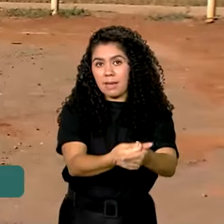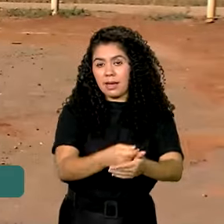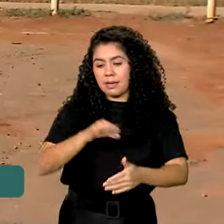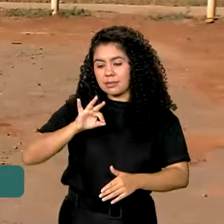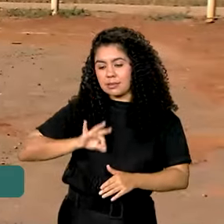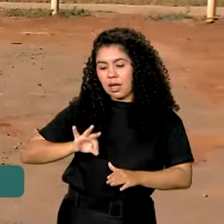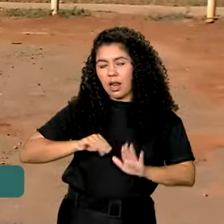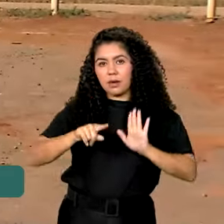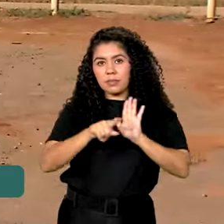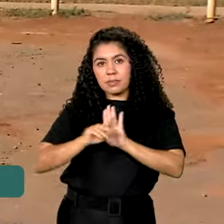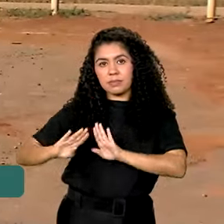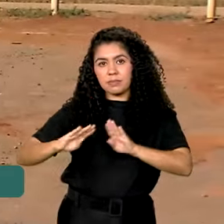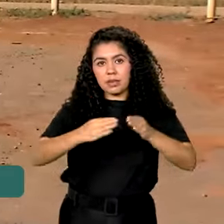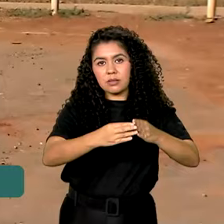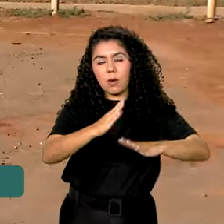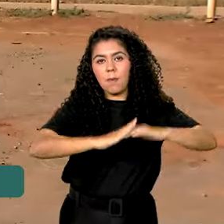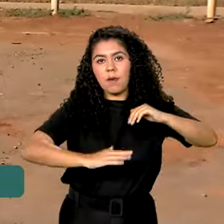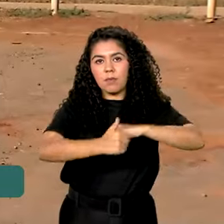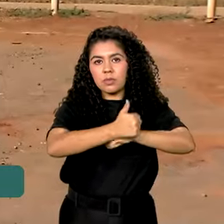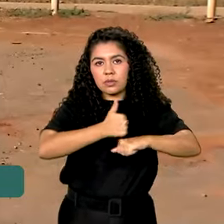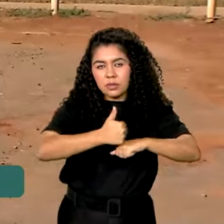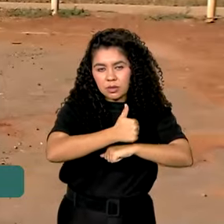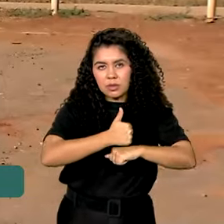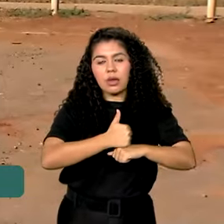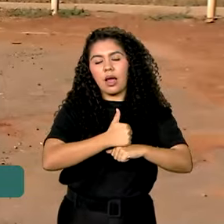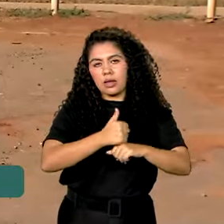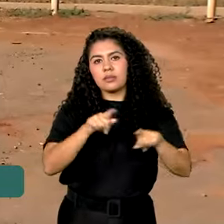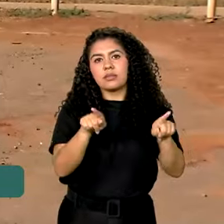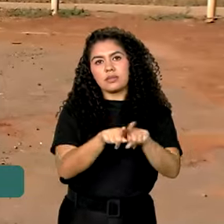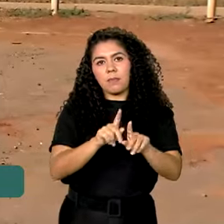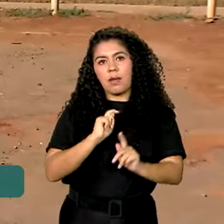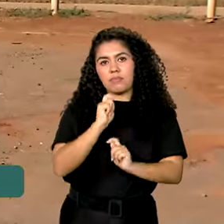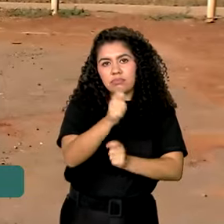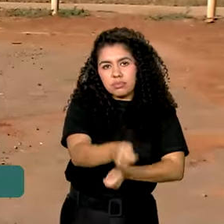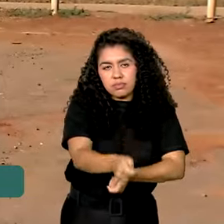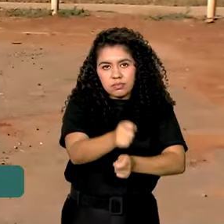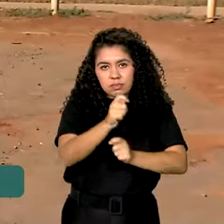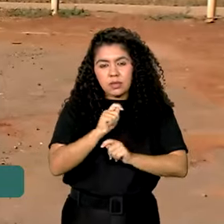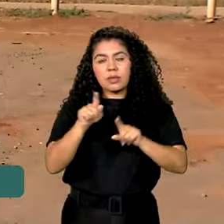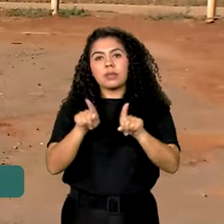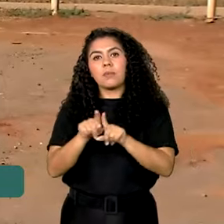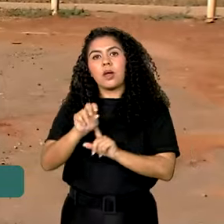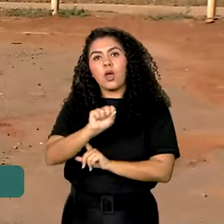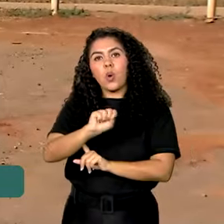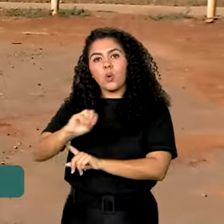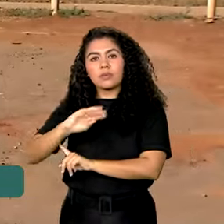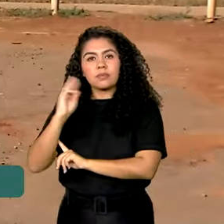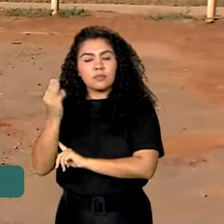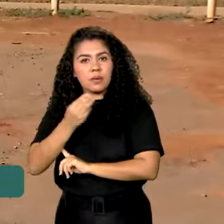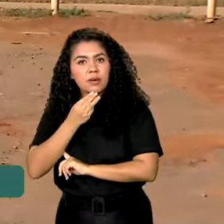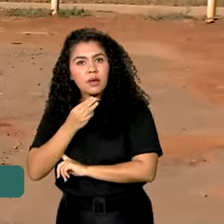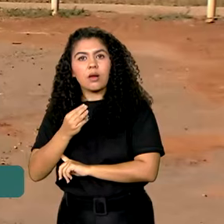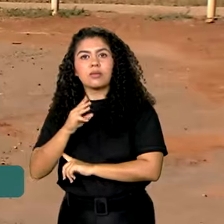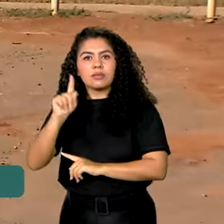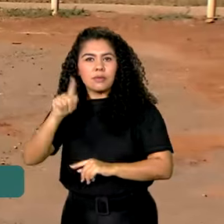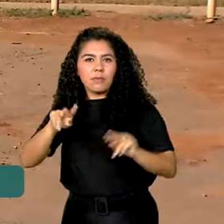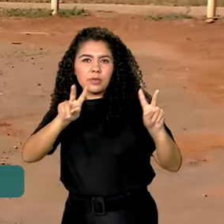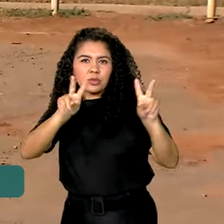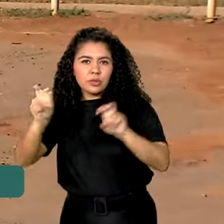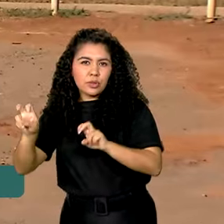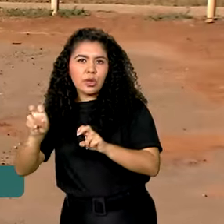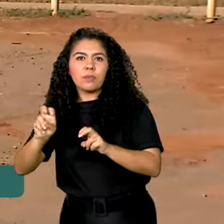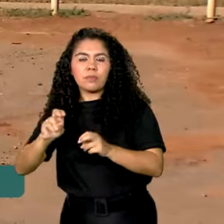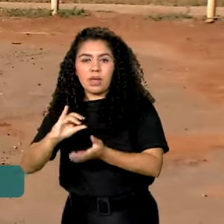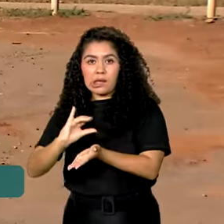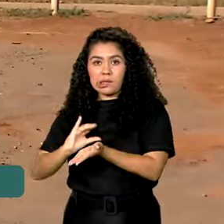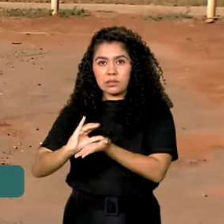a trabalhadores e pescadores artesanais do estado, 800 milhões para indenizações e restituições relativas ao